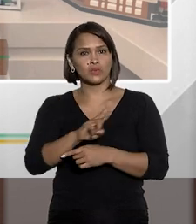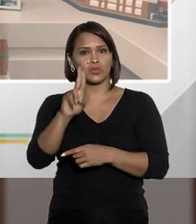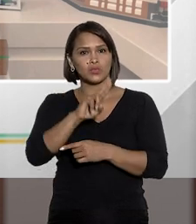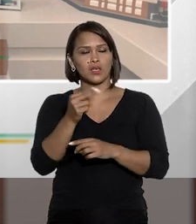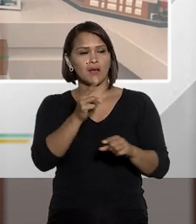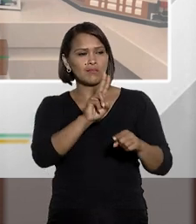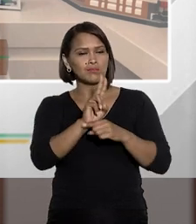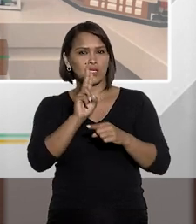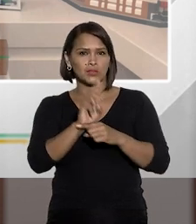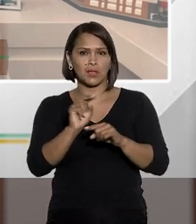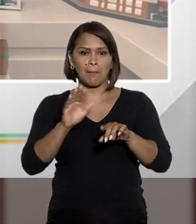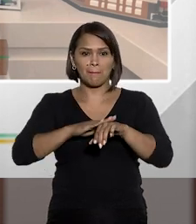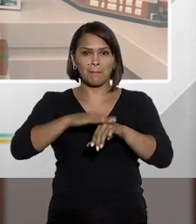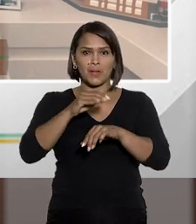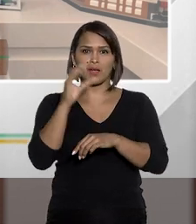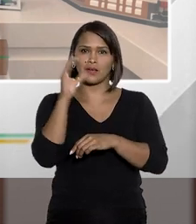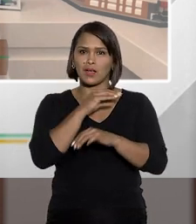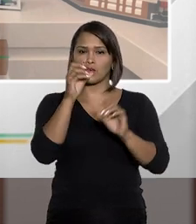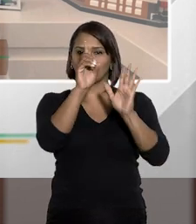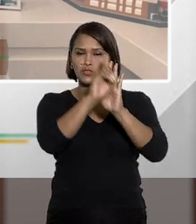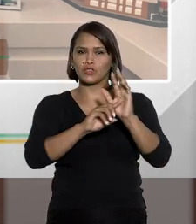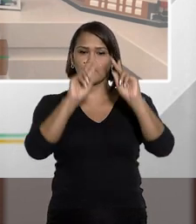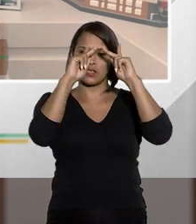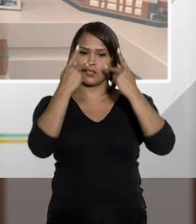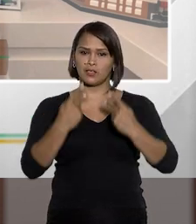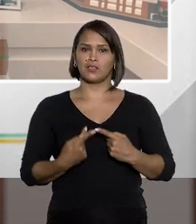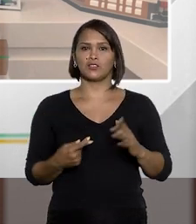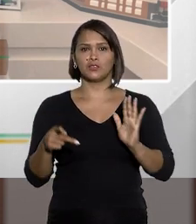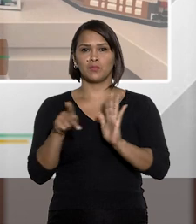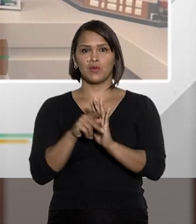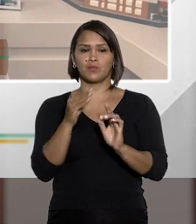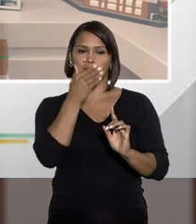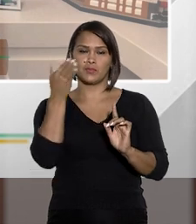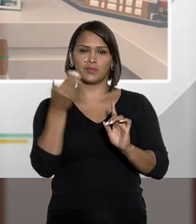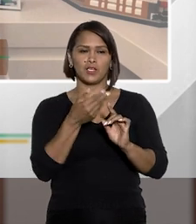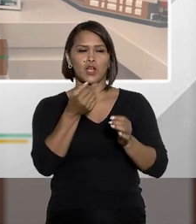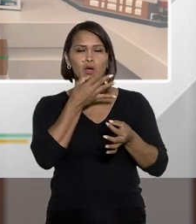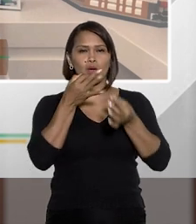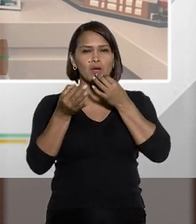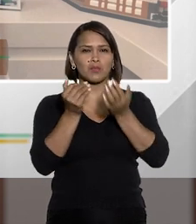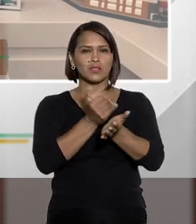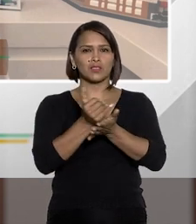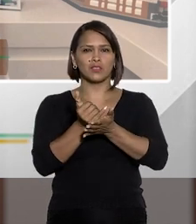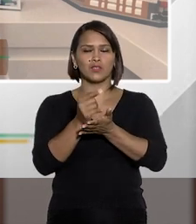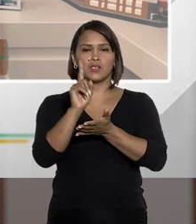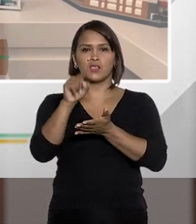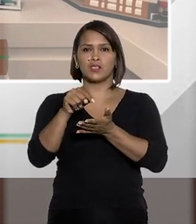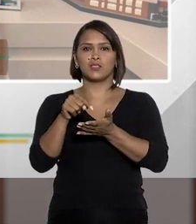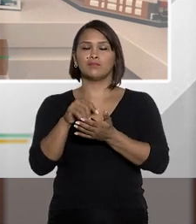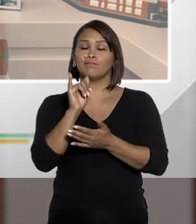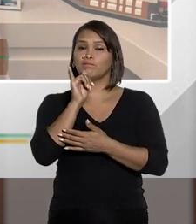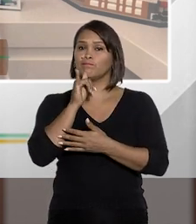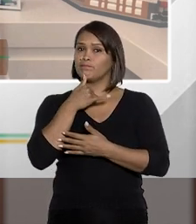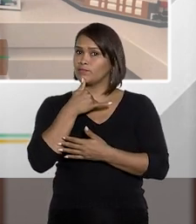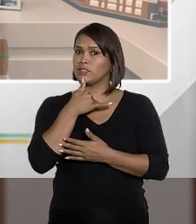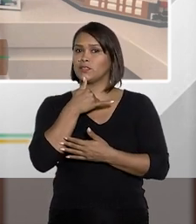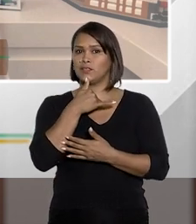servir para tutelar de maneira mais eficaz direitos e garantias individuais do preso. Eu comentei com vocês aqui há pouco,